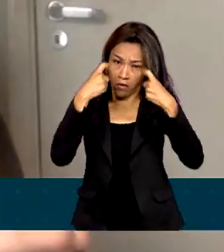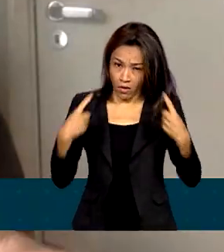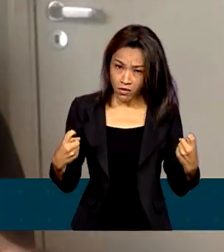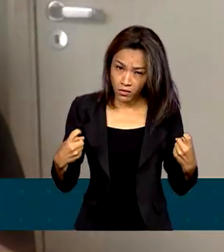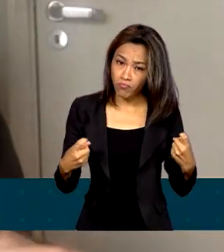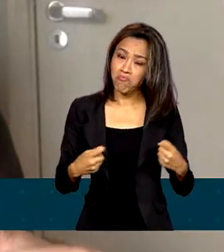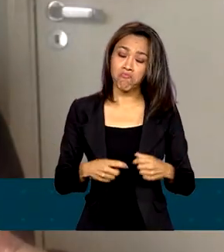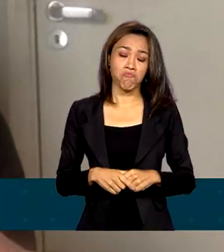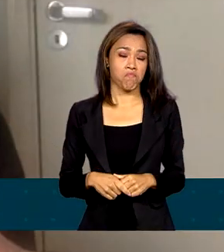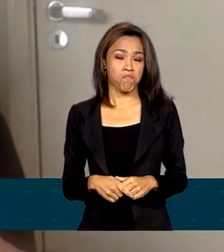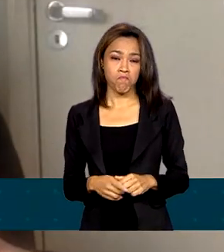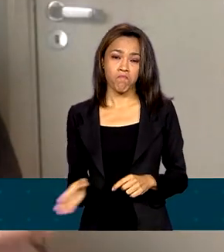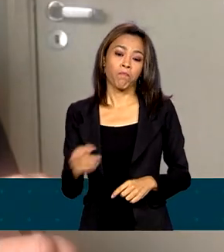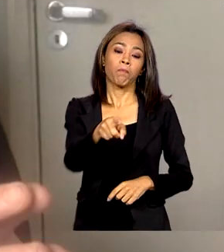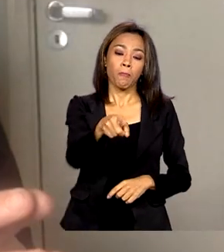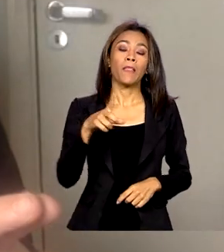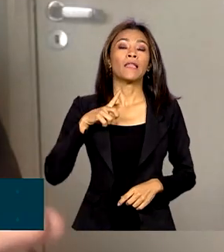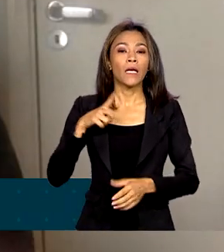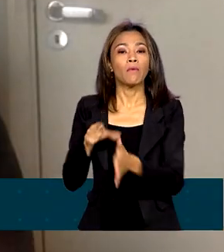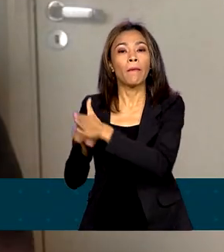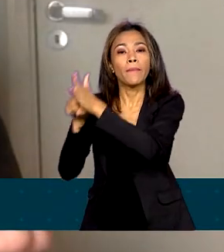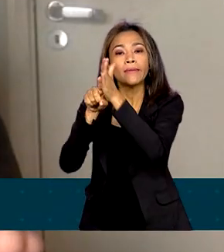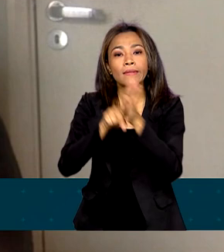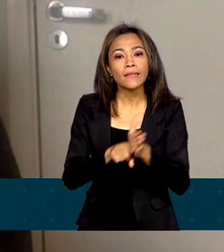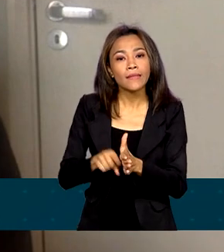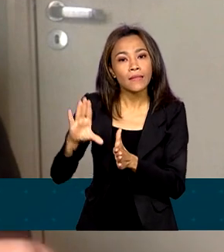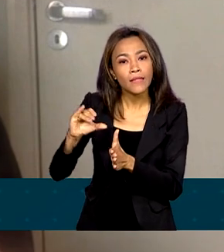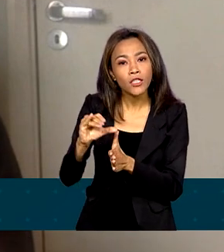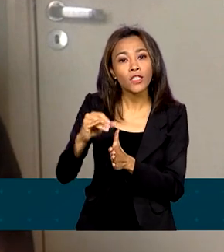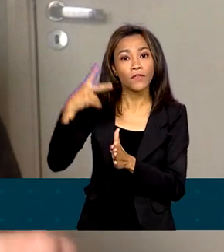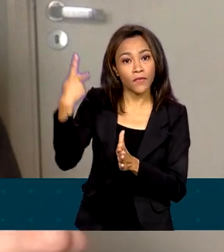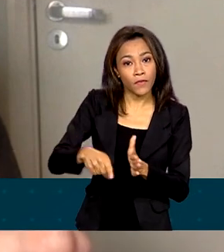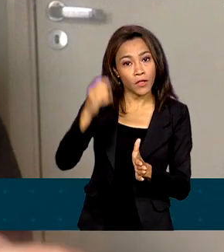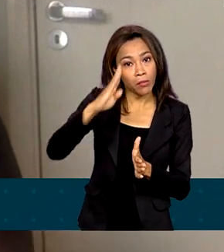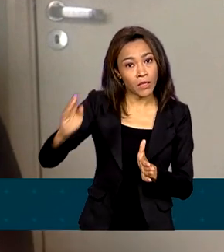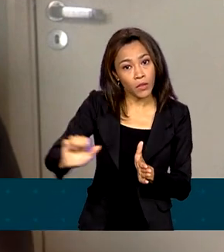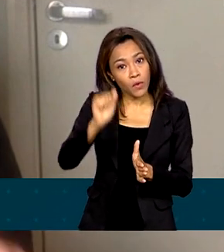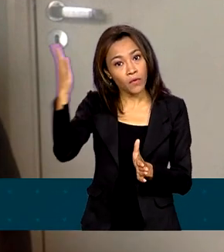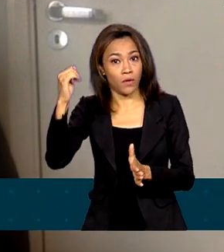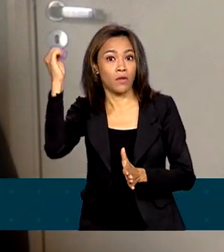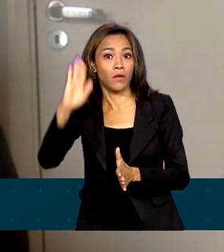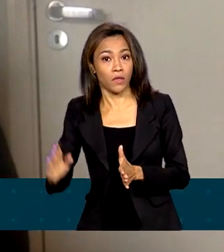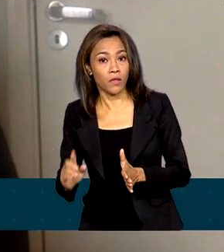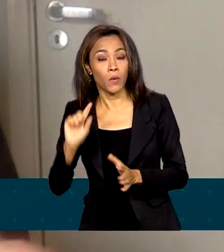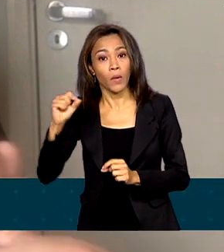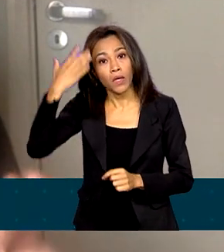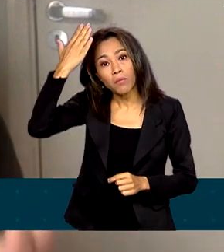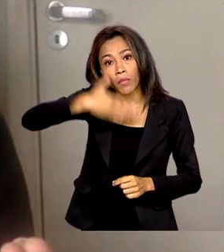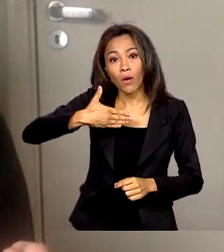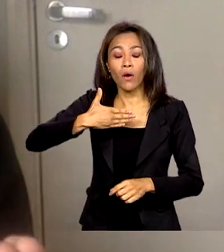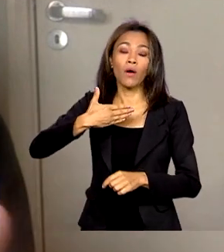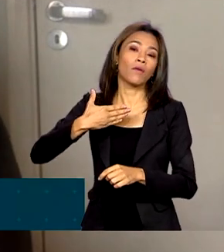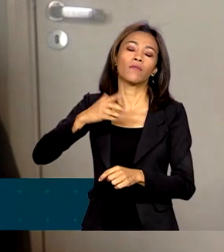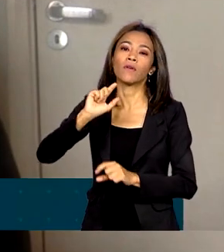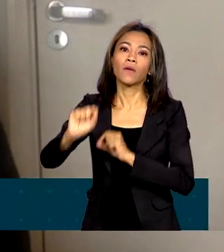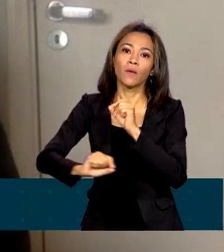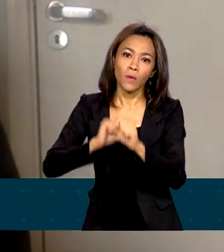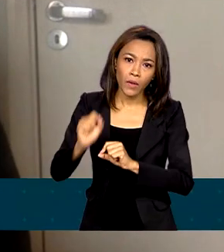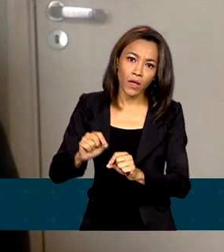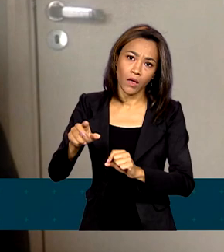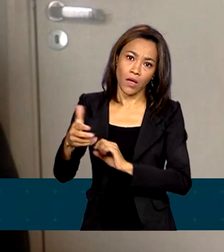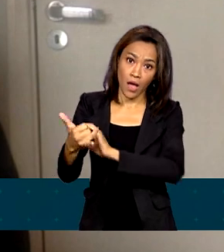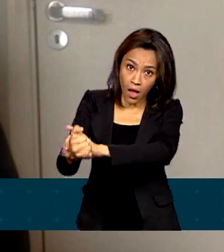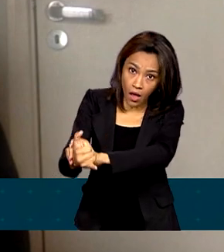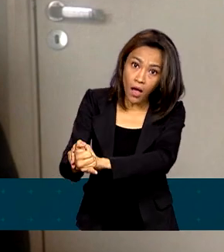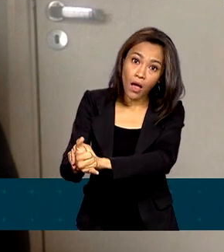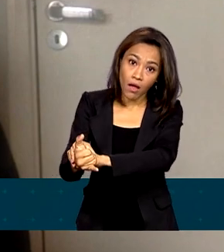Existe um conhecimento científico nacional e internacional produzido que demonstra a causalidade, então, aumenta a circulação de armas de fogo